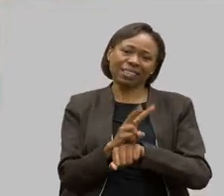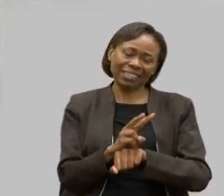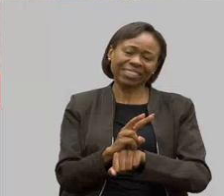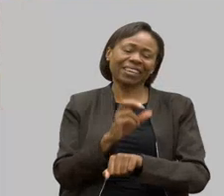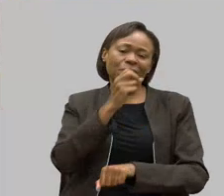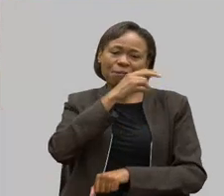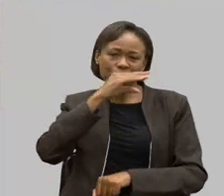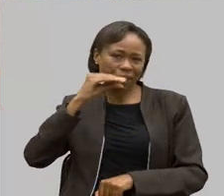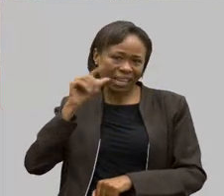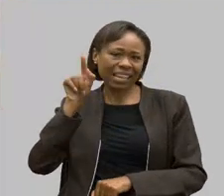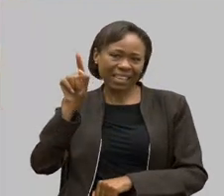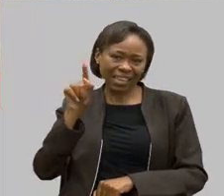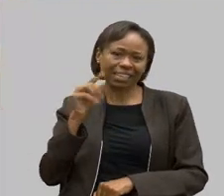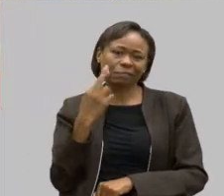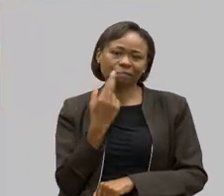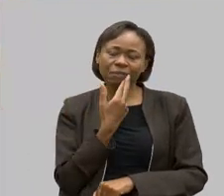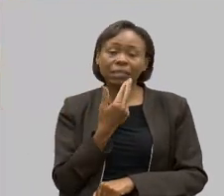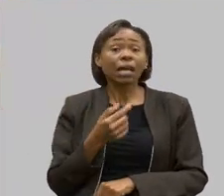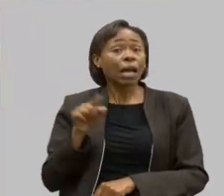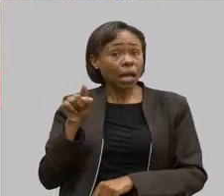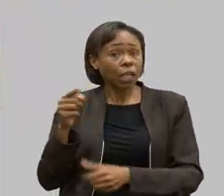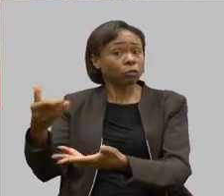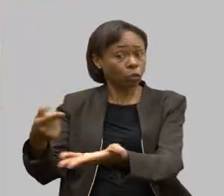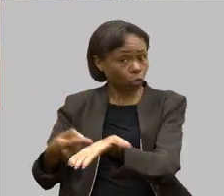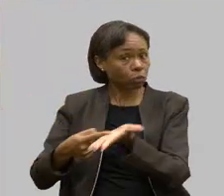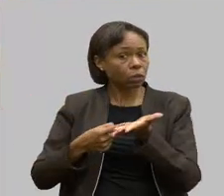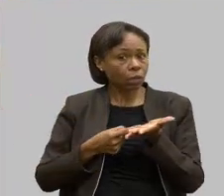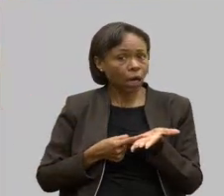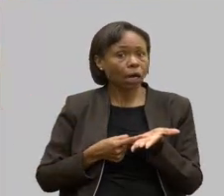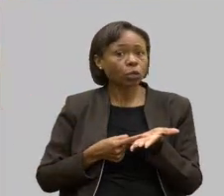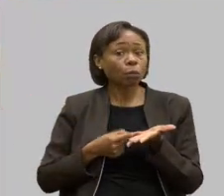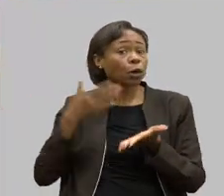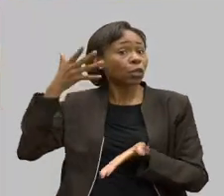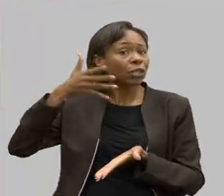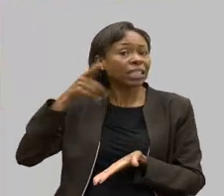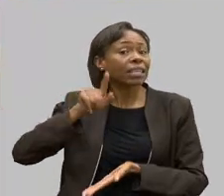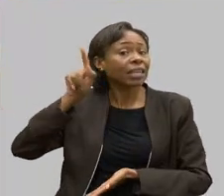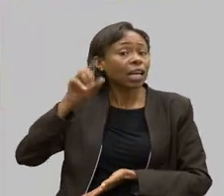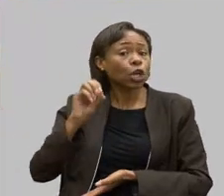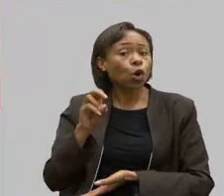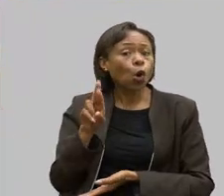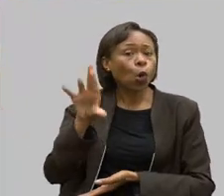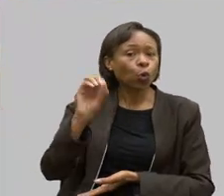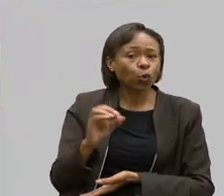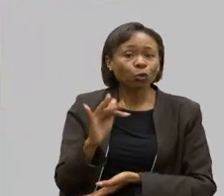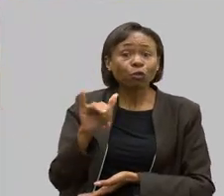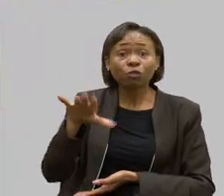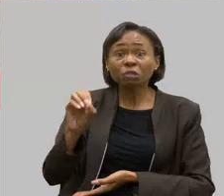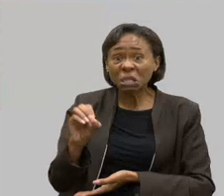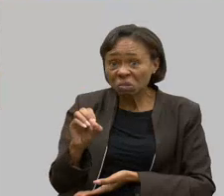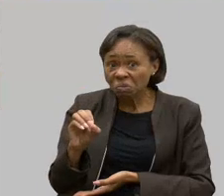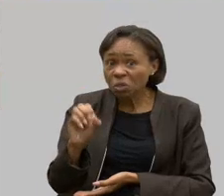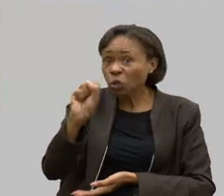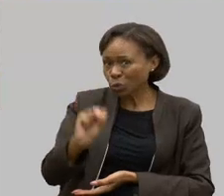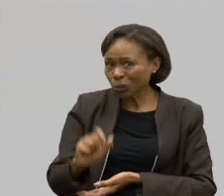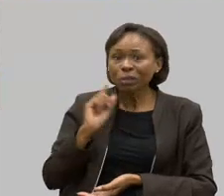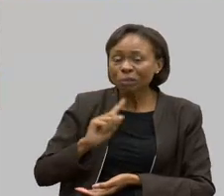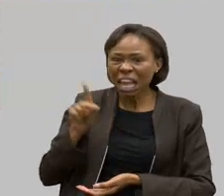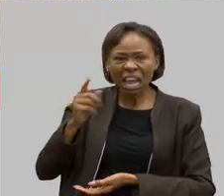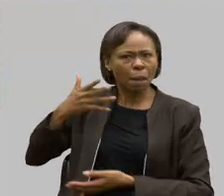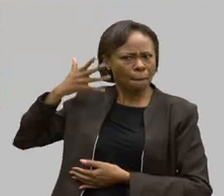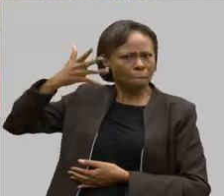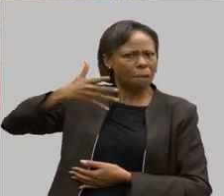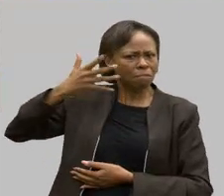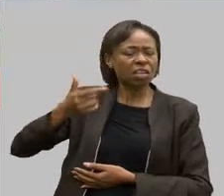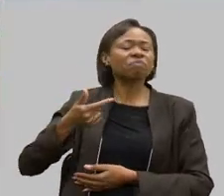Rodrigo, inclusive, foi convidado para uma audiência pública em Ouro Fino, no sul de Minas. Ele foi e fez uma fala muito boa. Ele disse, eu sou independente,